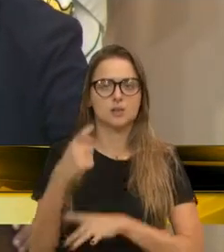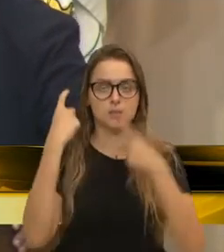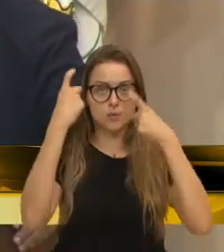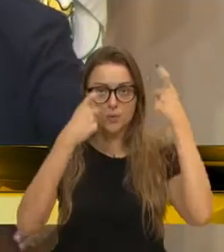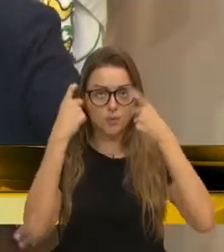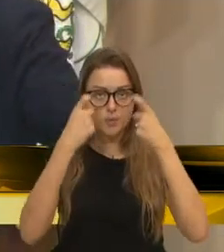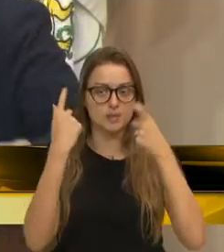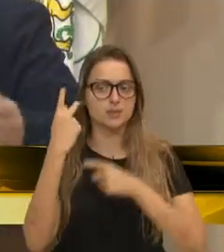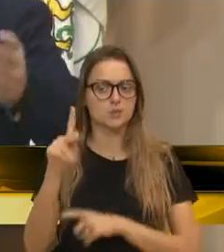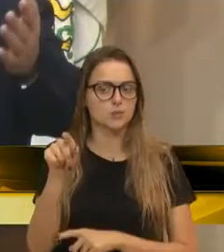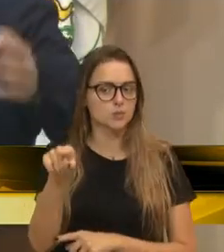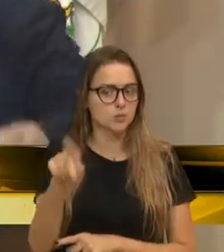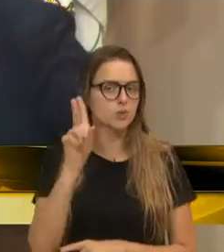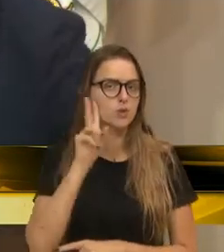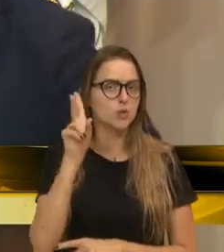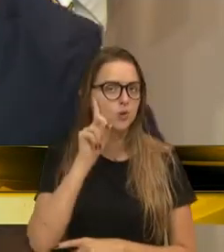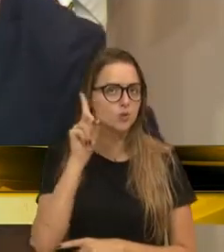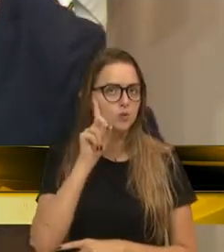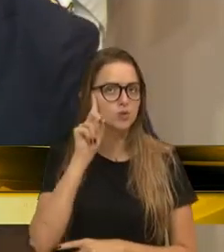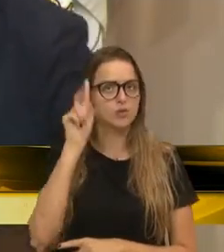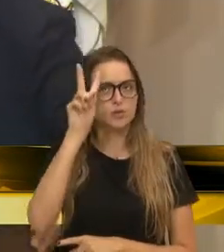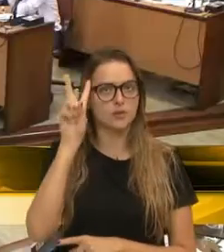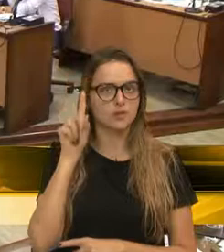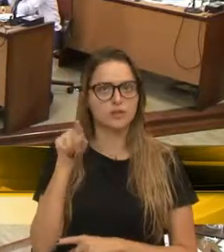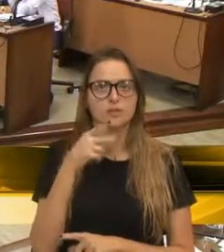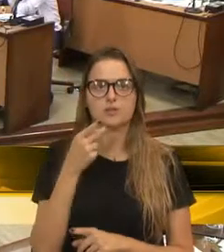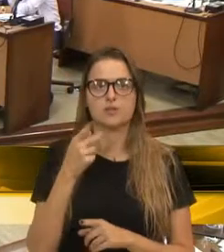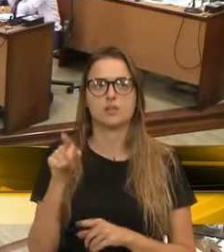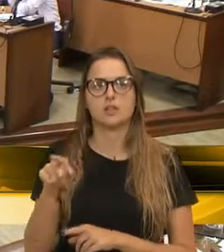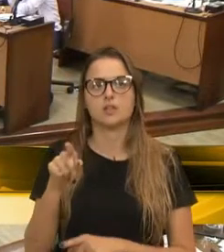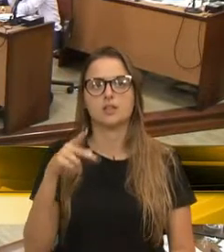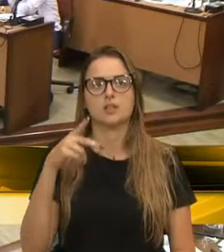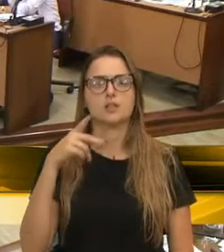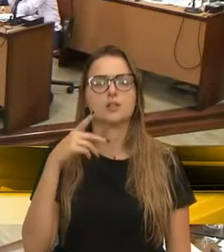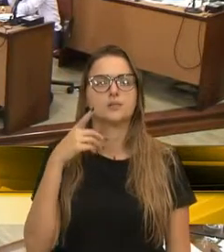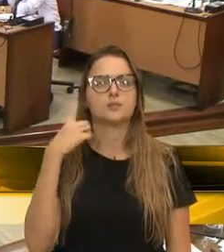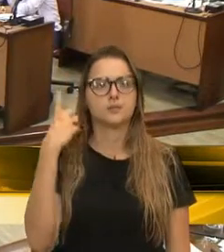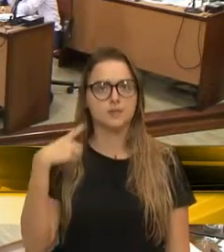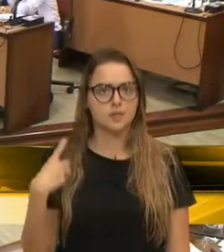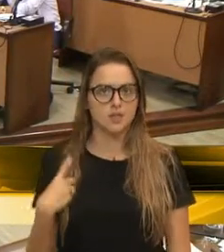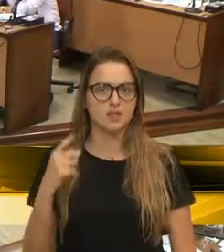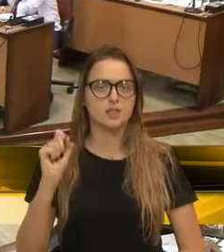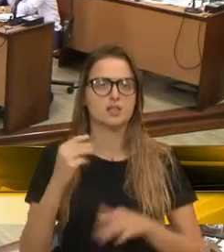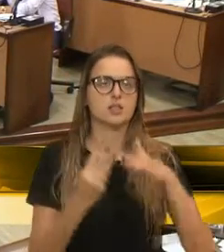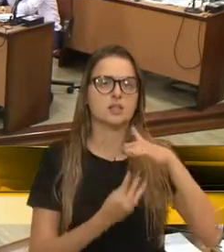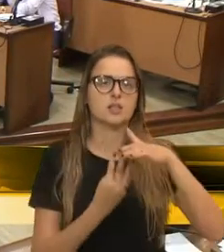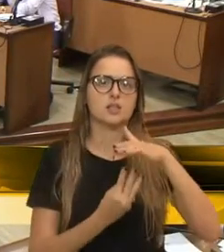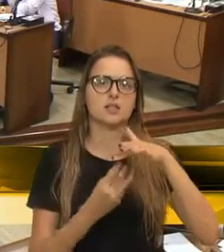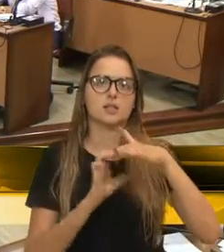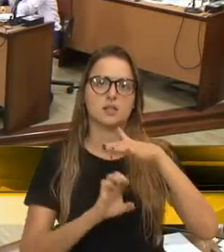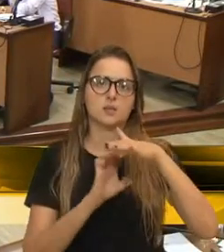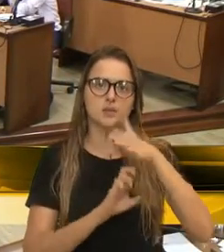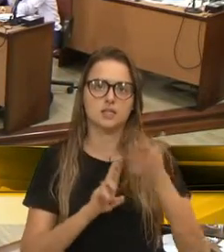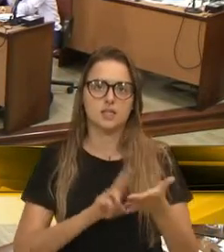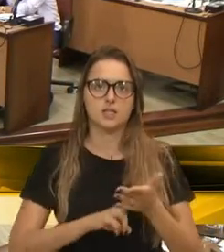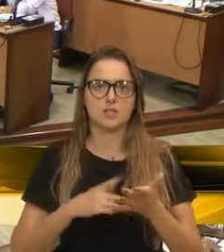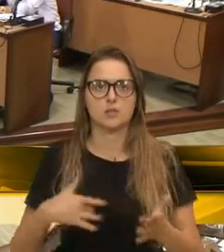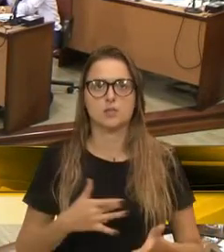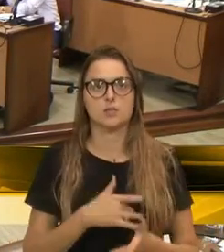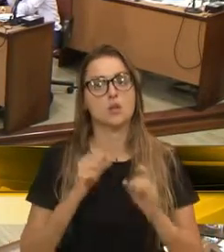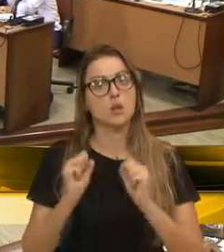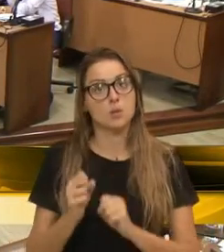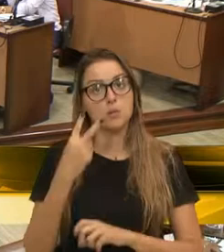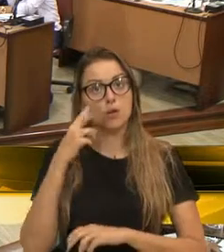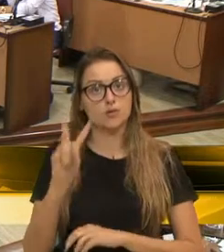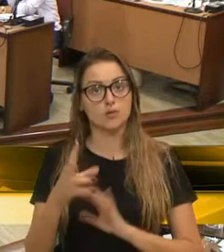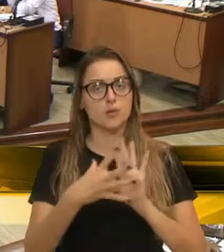vem trazendo todo dia aqui na casa. Vereador Adenício, a parte. Bom, vereador Renato, essa questão da terceirização na saúde, a gente pode ver alguns modelos,